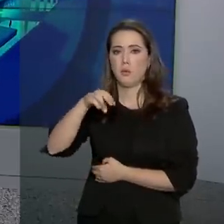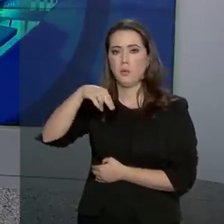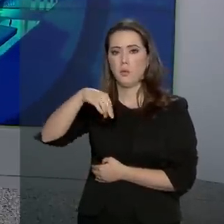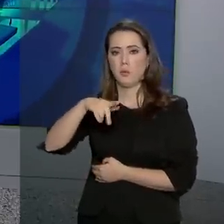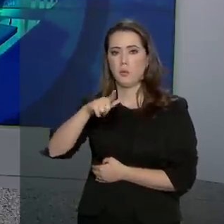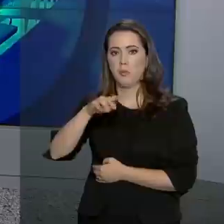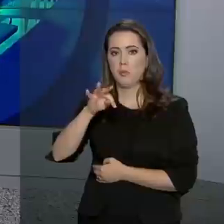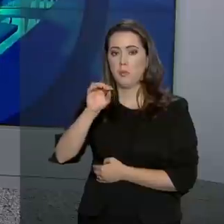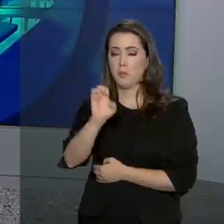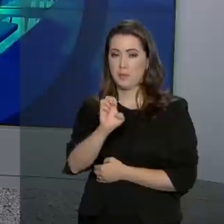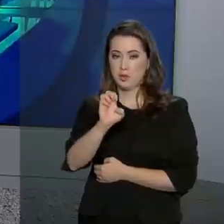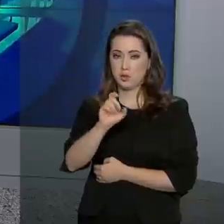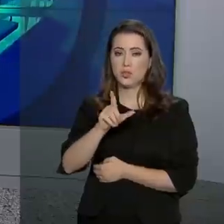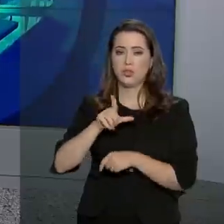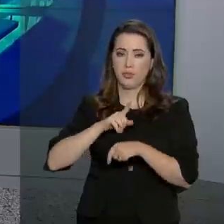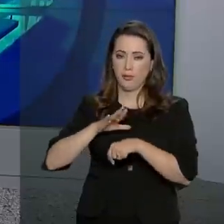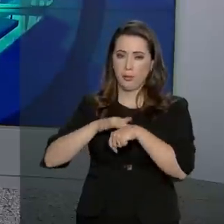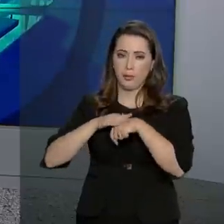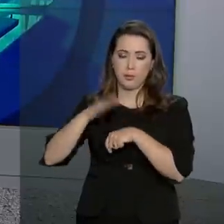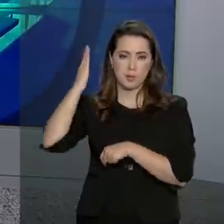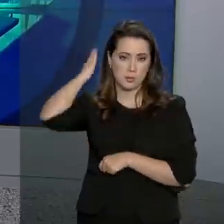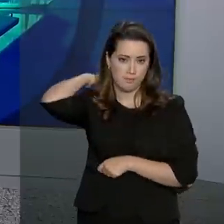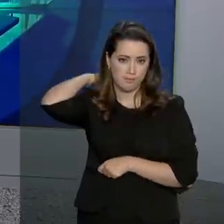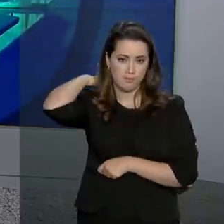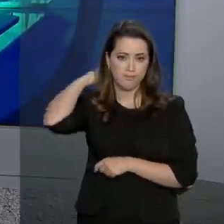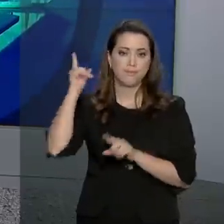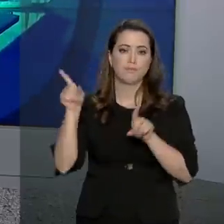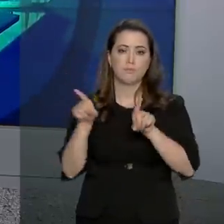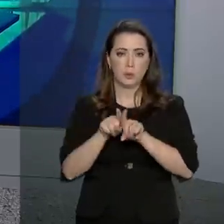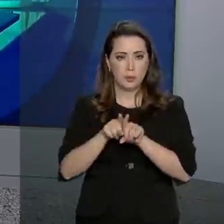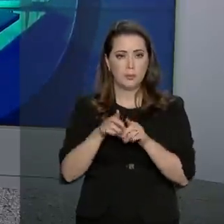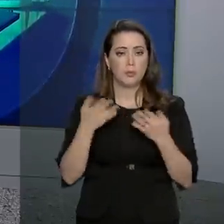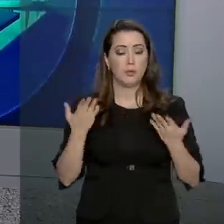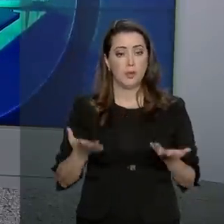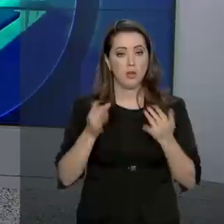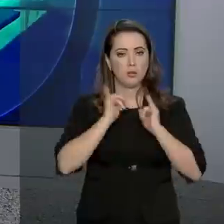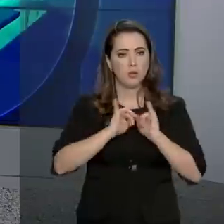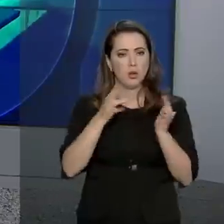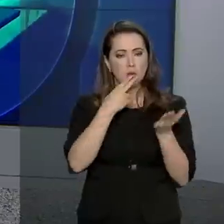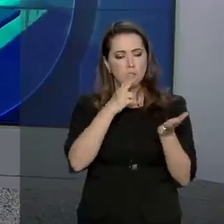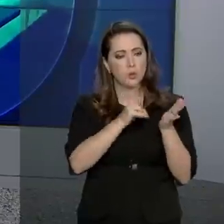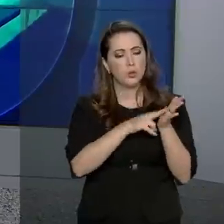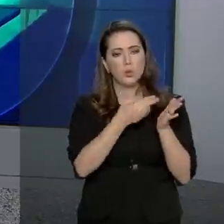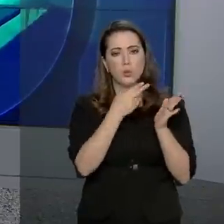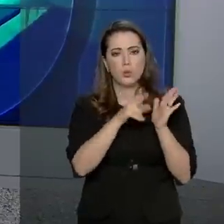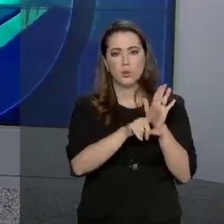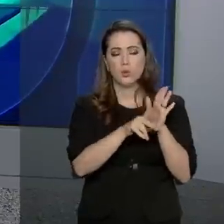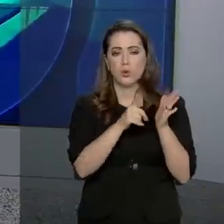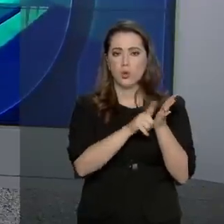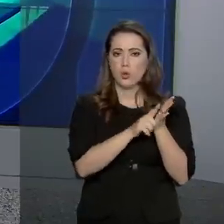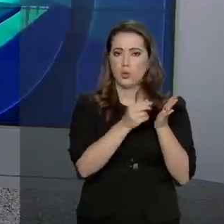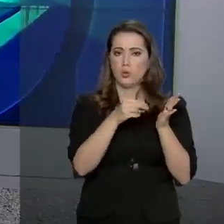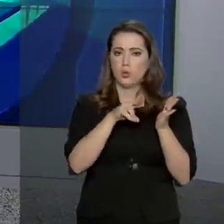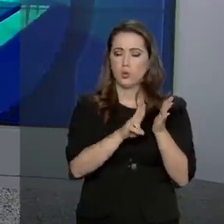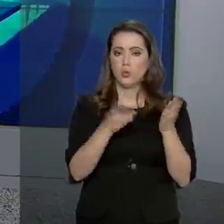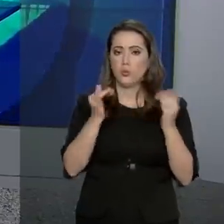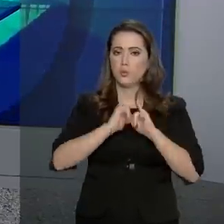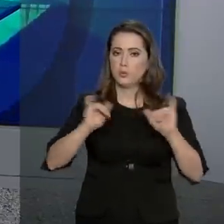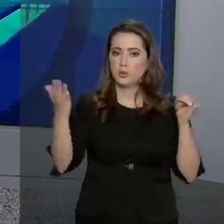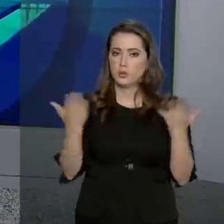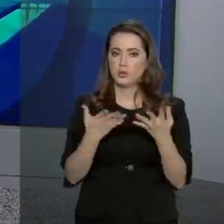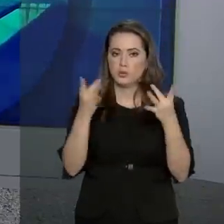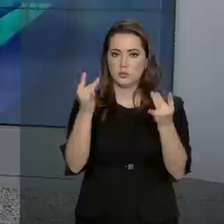pneumocócica e contra a pneumonia. A determinação foi publicada hoje e nós vamos saber os detalhes com o